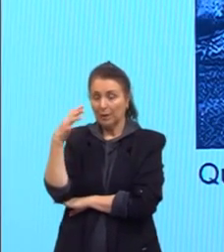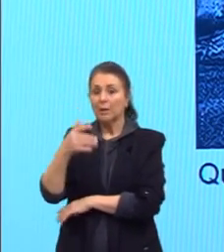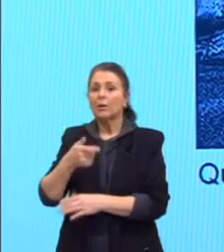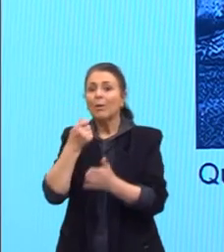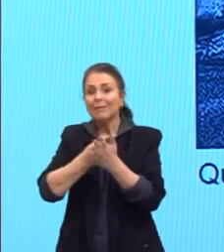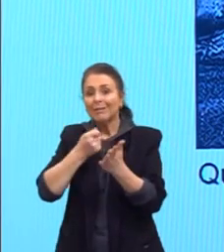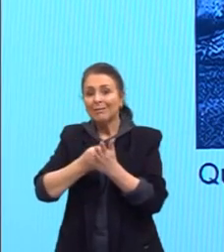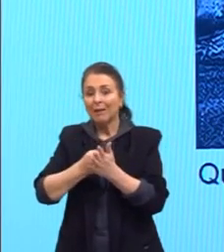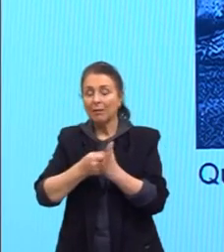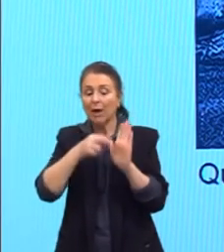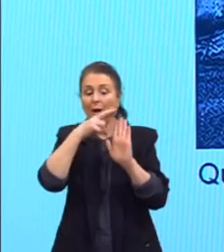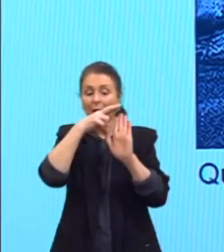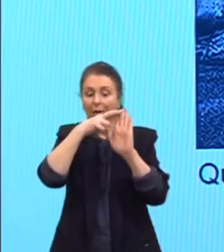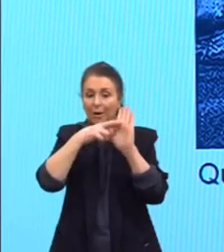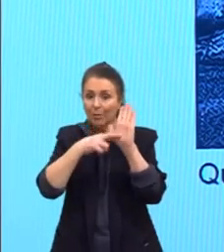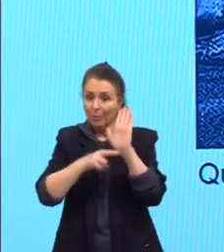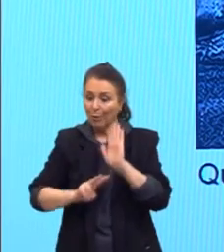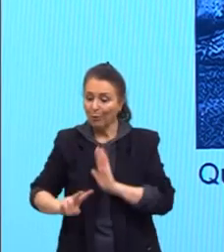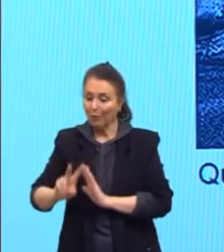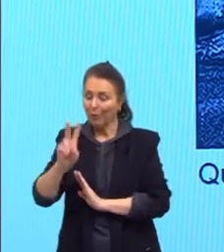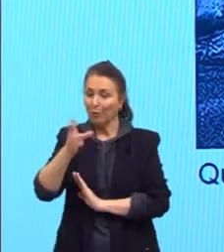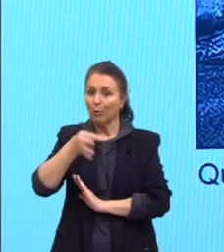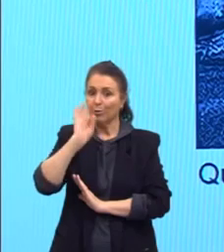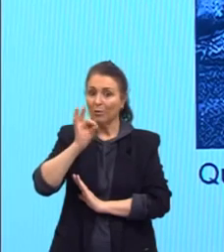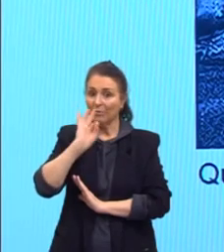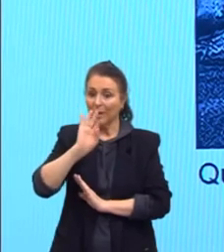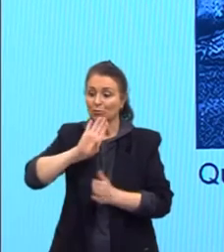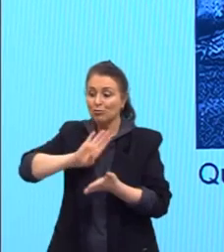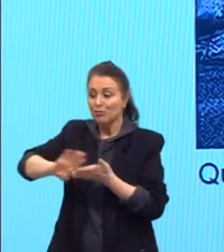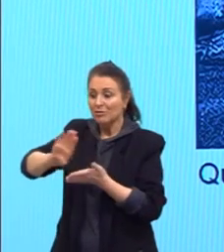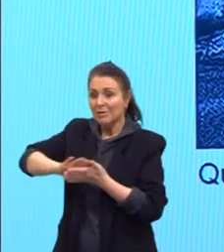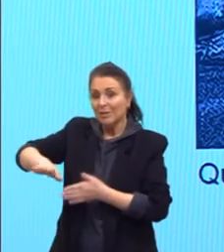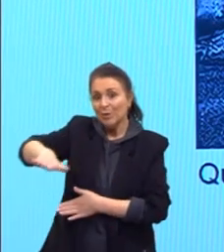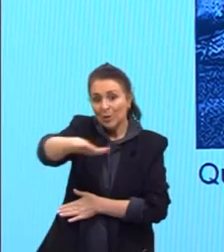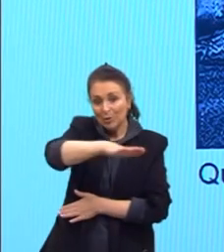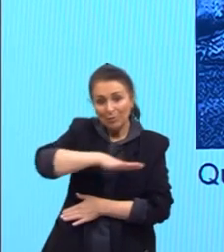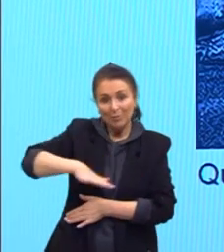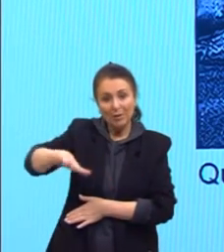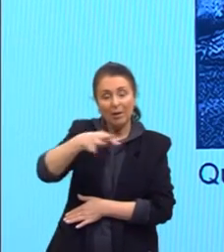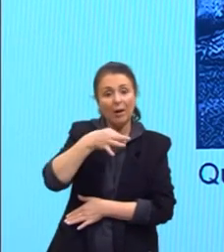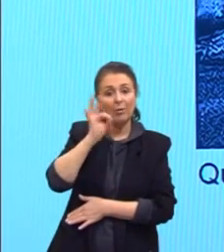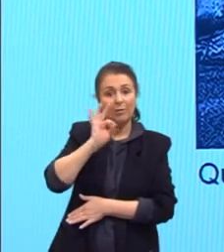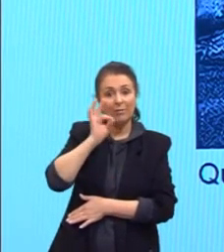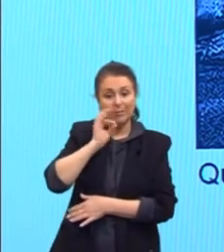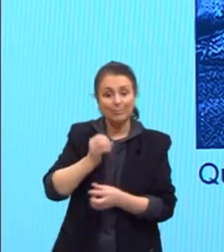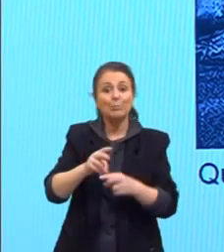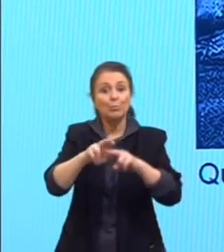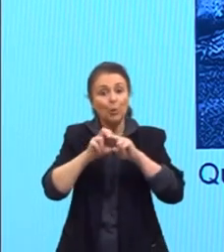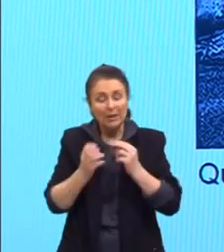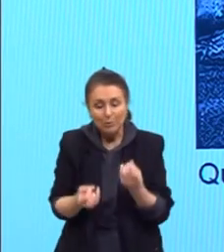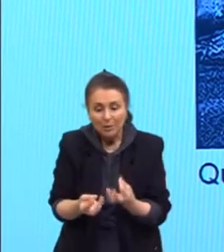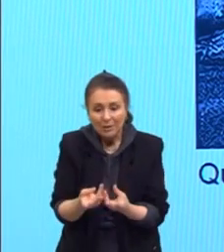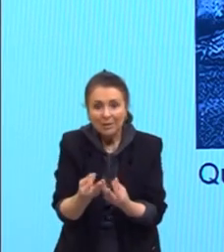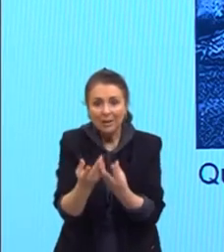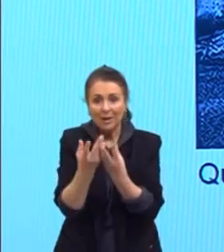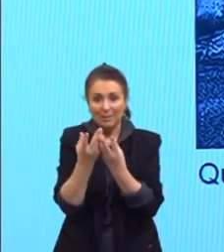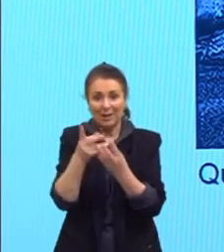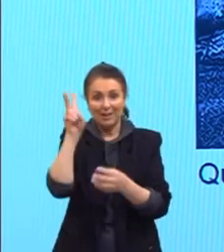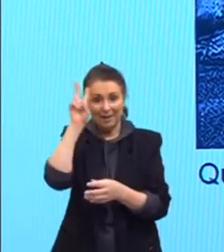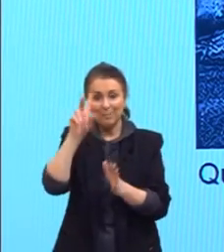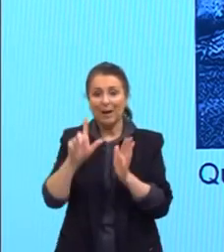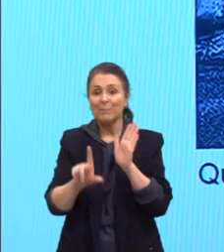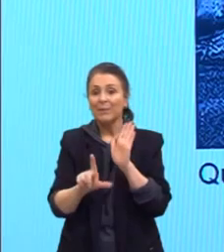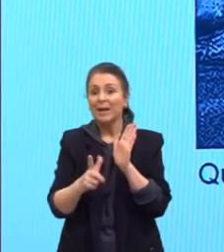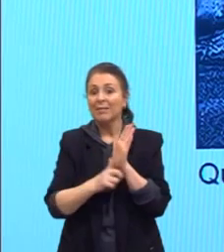tenta regular o valor, justamente tirando do mercado esse café. Tá, gurizada? Aquela lei da oferta e da